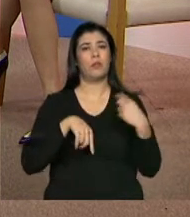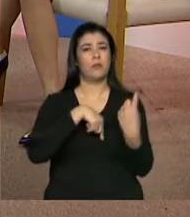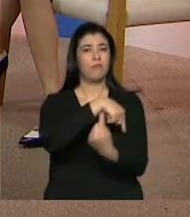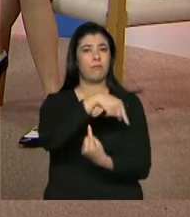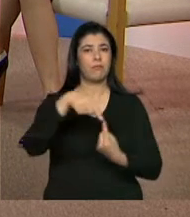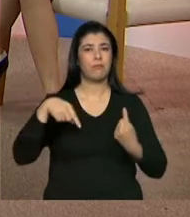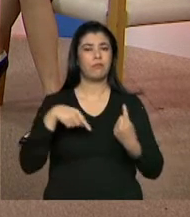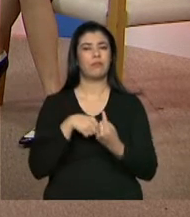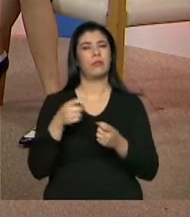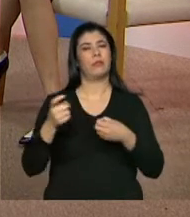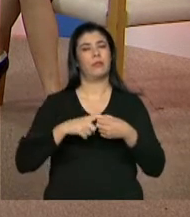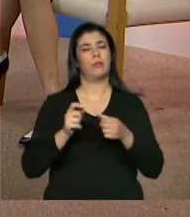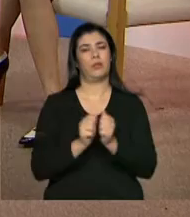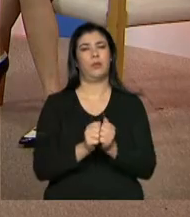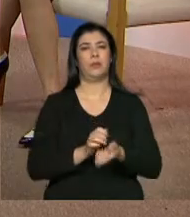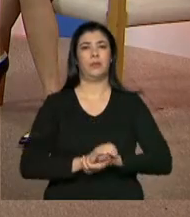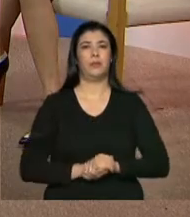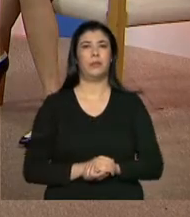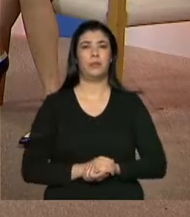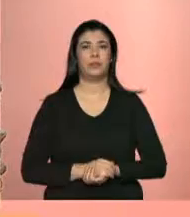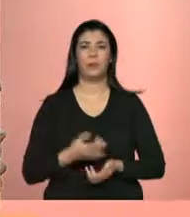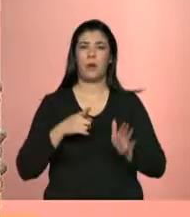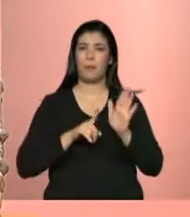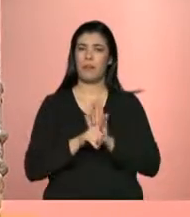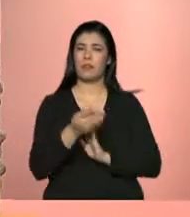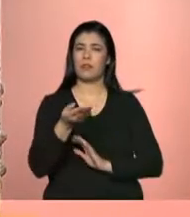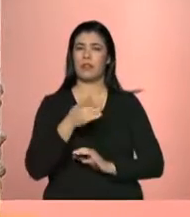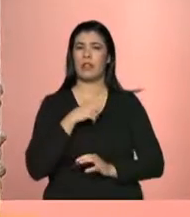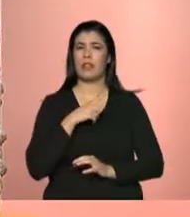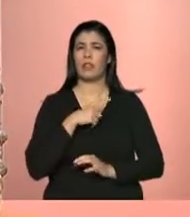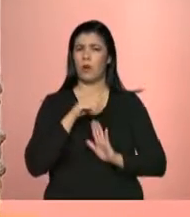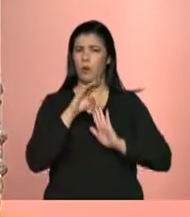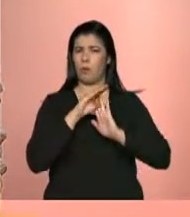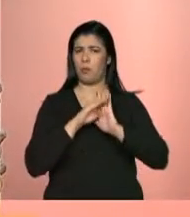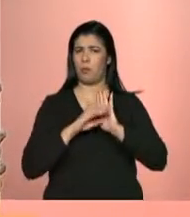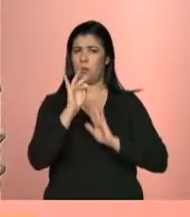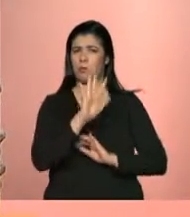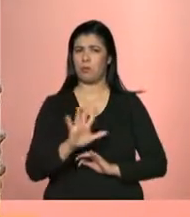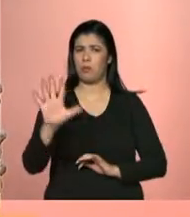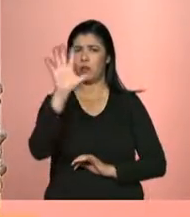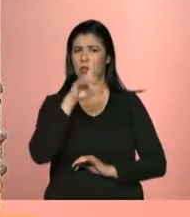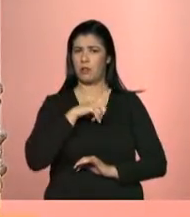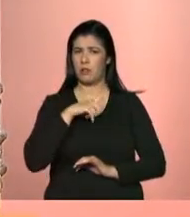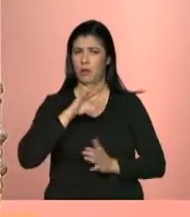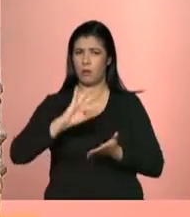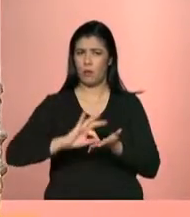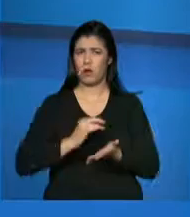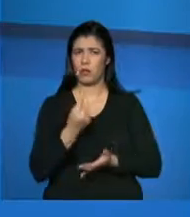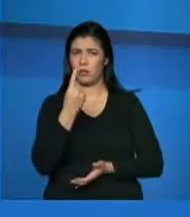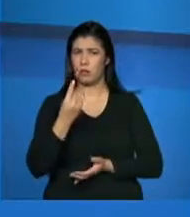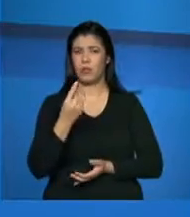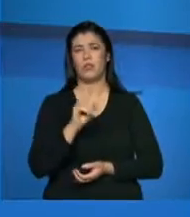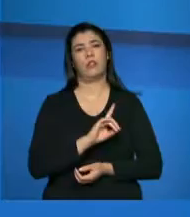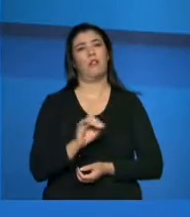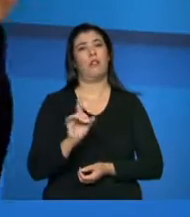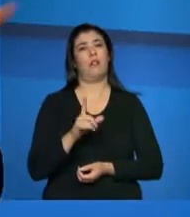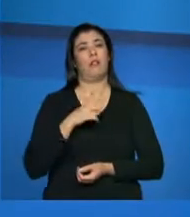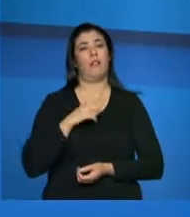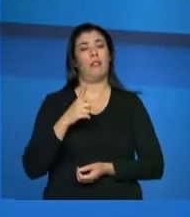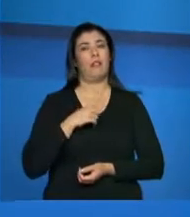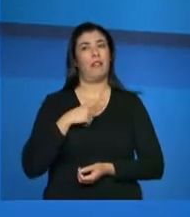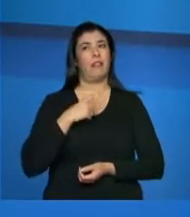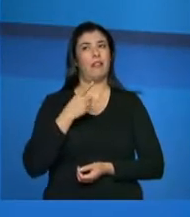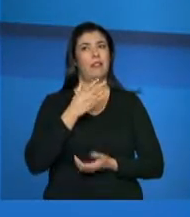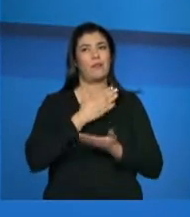que a gente falou. E Denise, só os programas federais podem usar o Cadastro Único? Não, na verdade não. Nós estamos aqui falando, dando esse